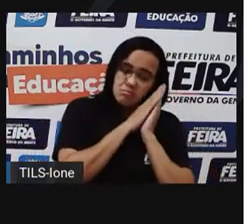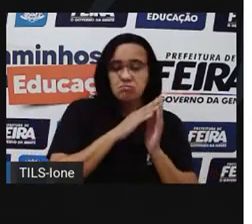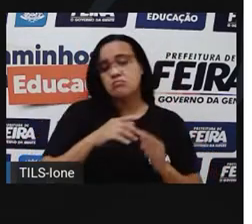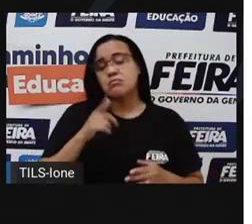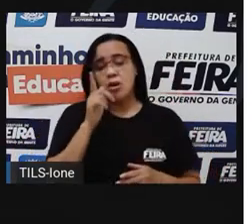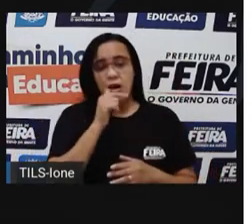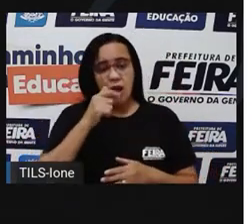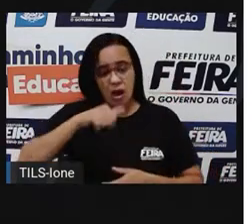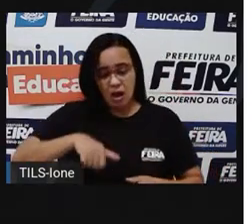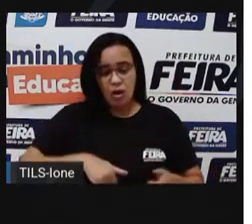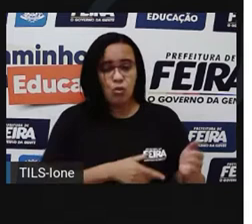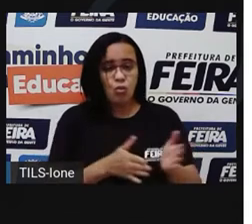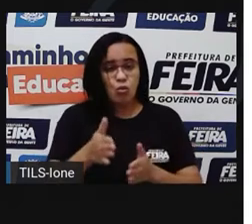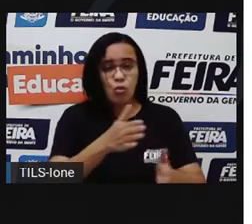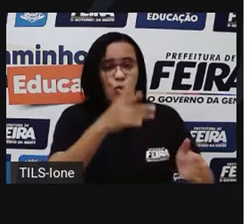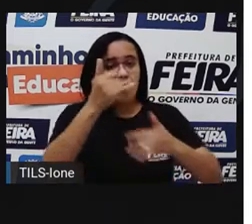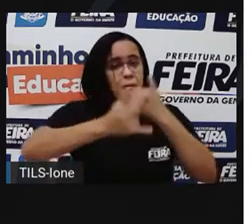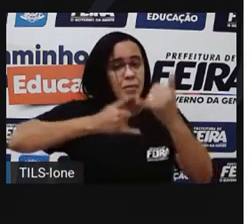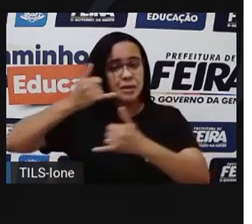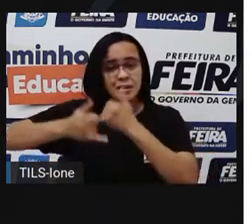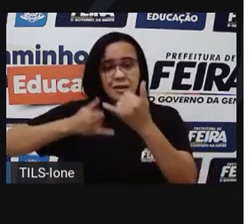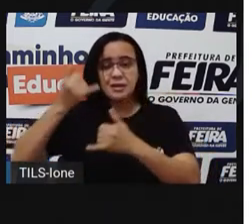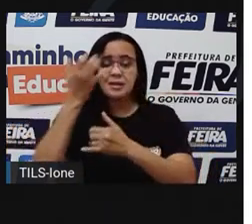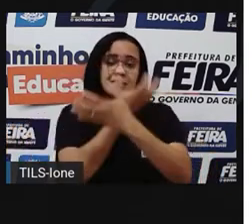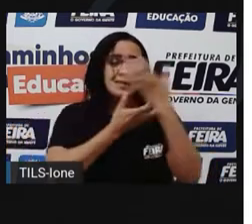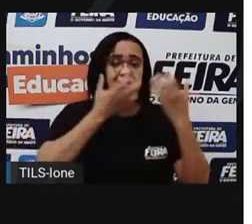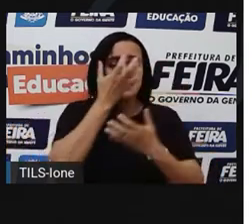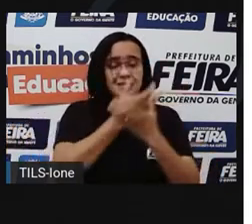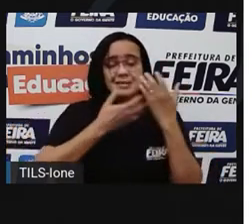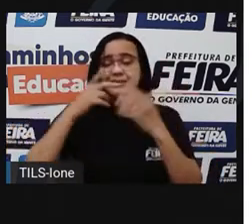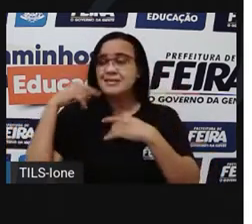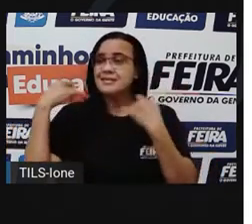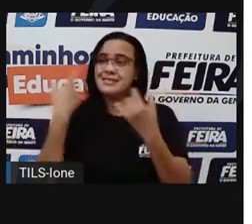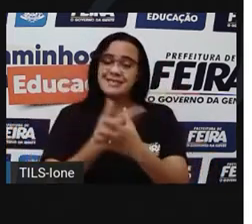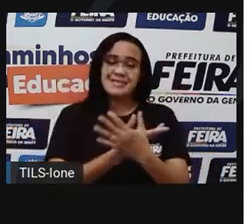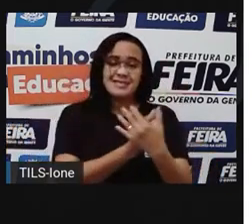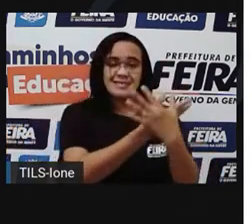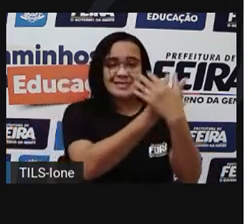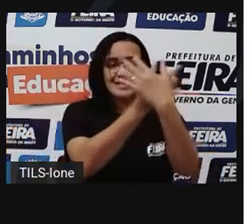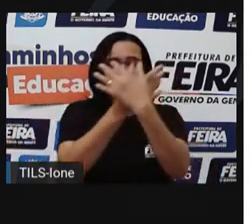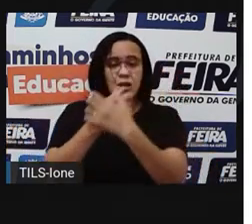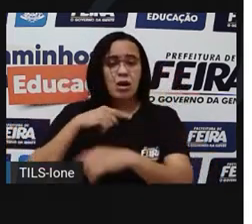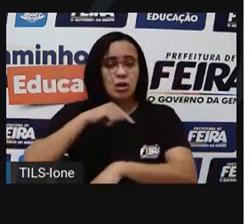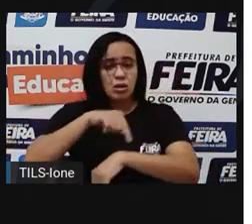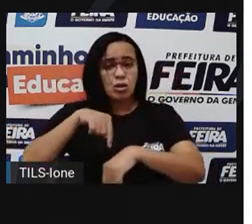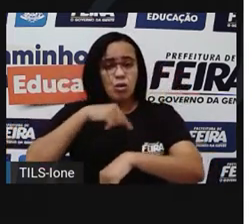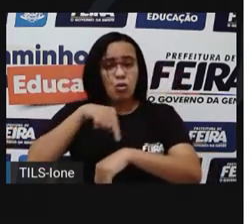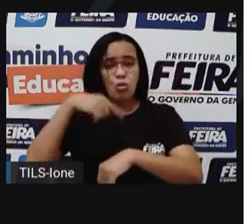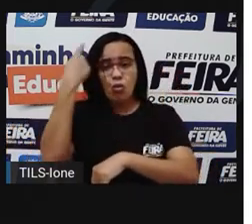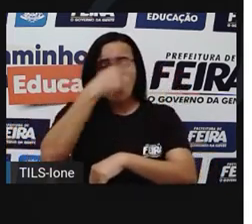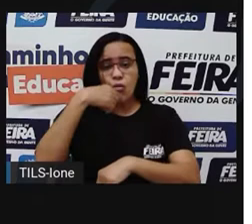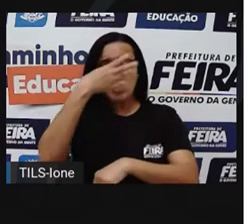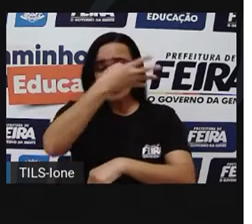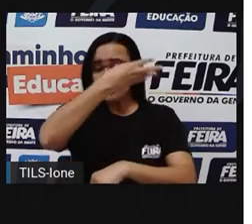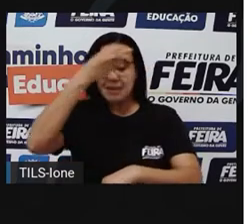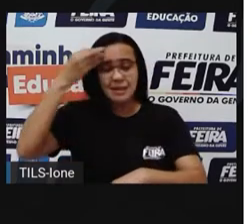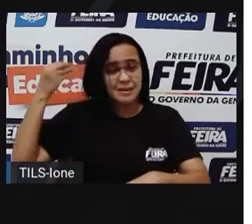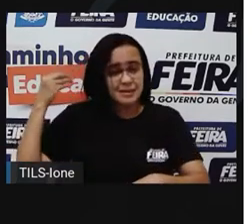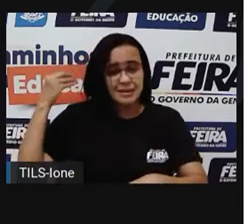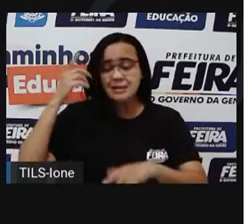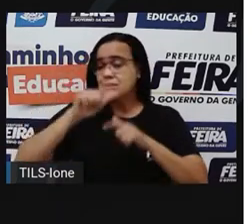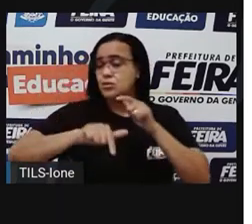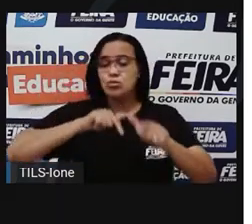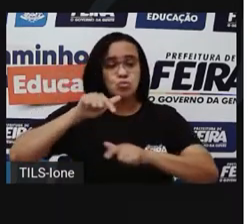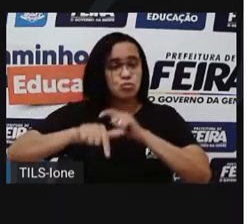rio, brincando com os peixes e cantando para os pássaros. Horas mais tarde, esquecendo-se completamente do trabalho,